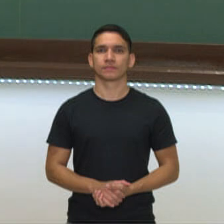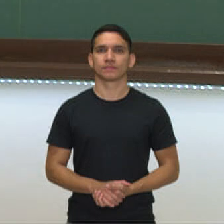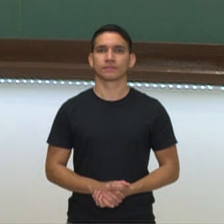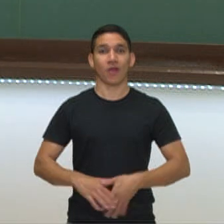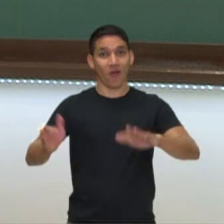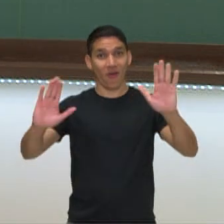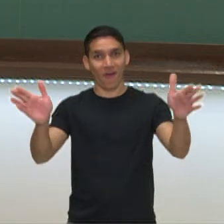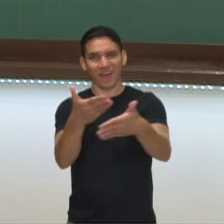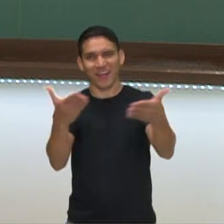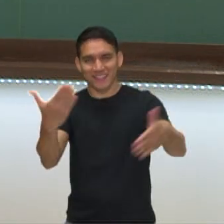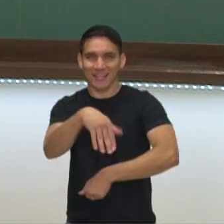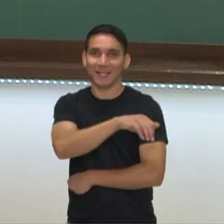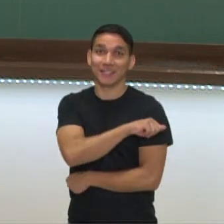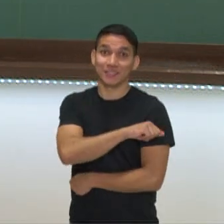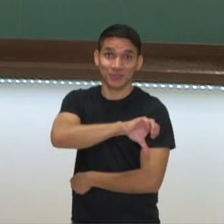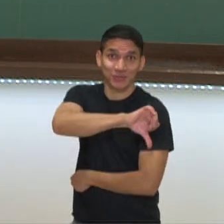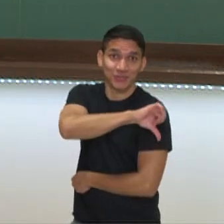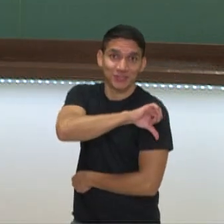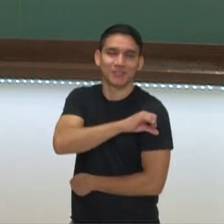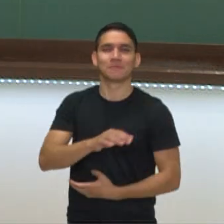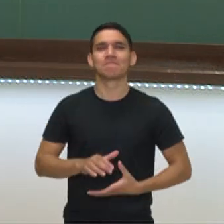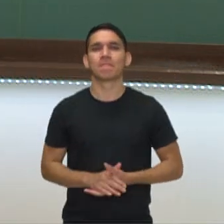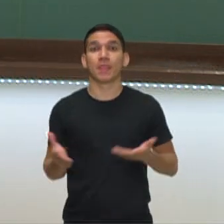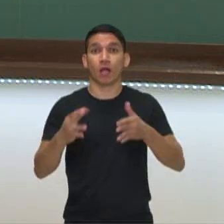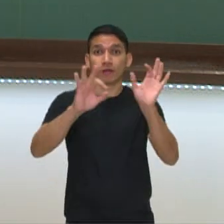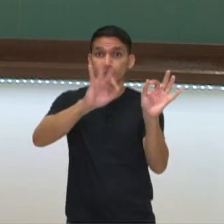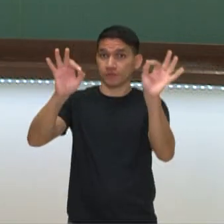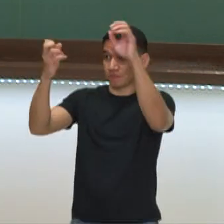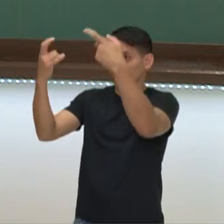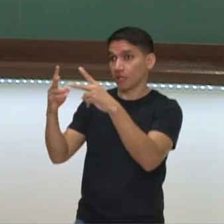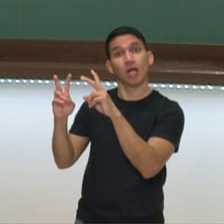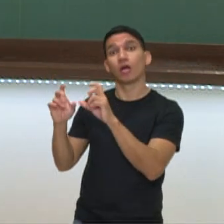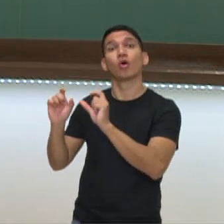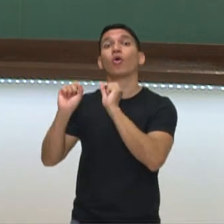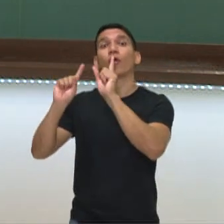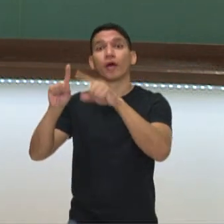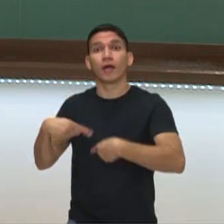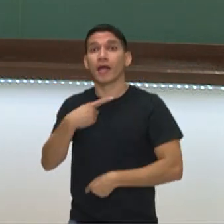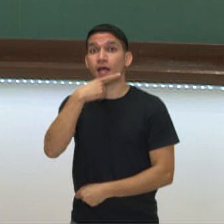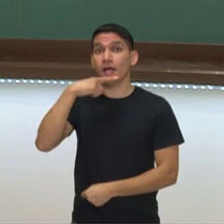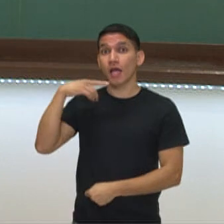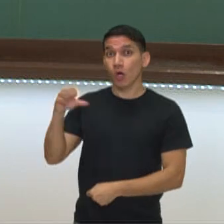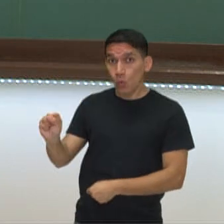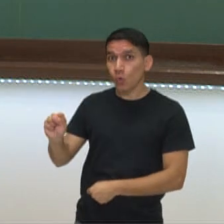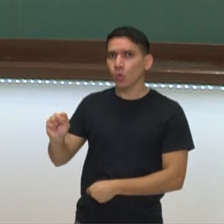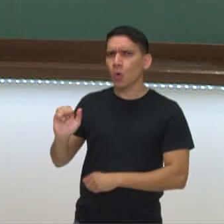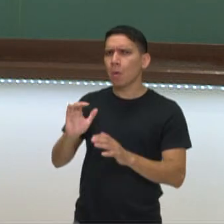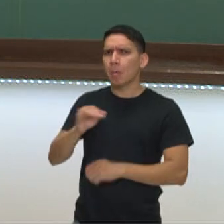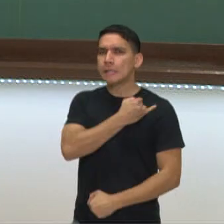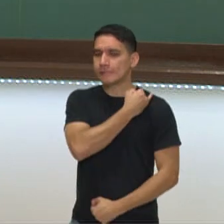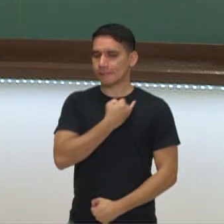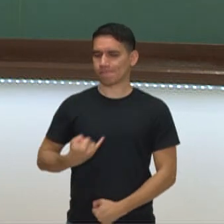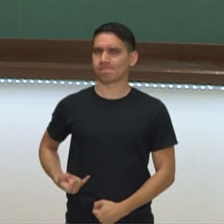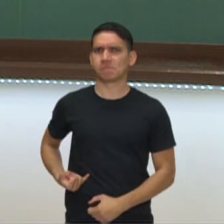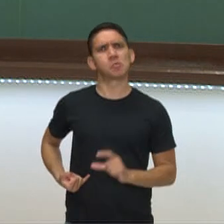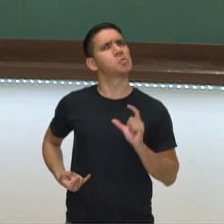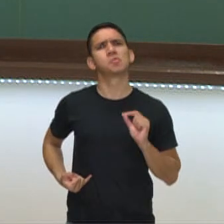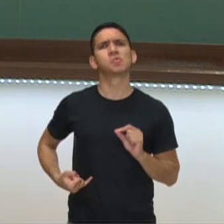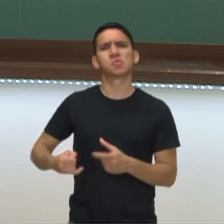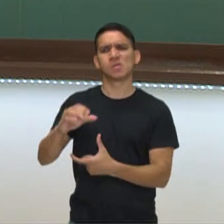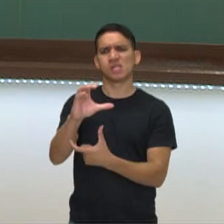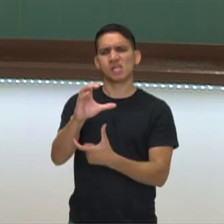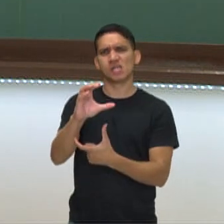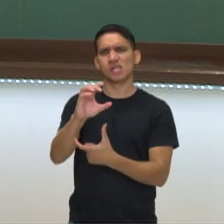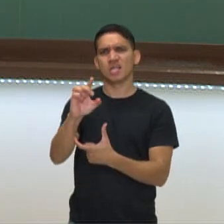Olá, estudantes do 9º ano! Neste vídeo vamos falar sobre a Rússia czarista. O que é isso?